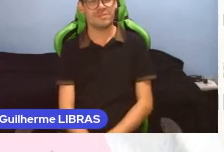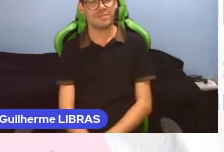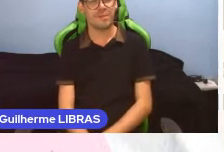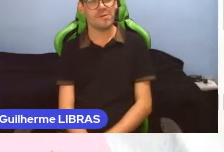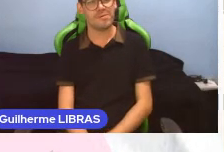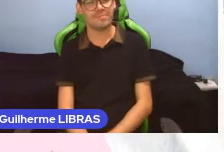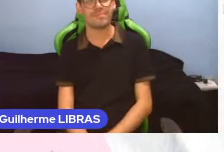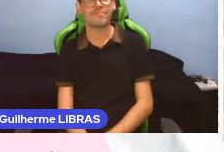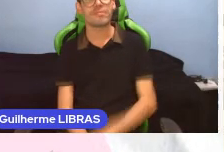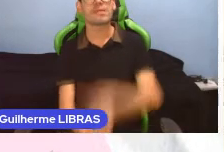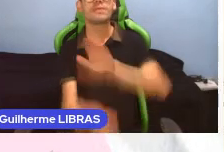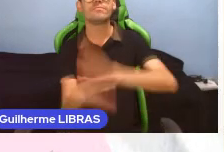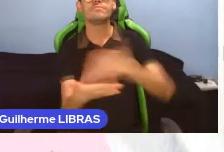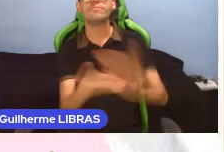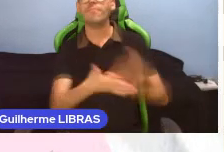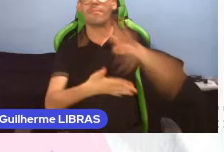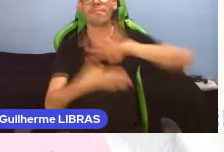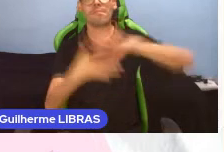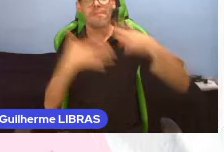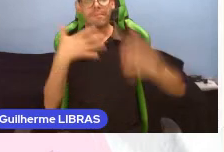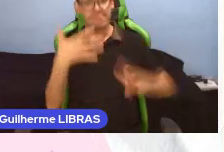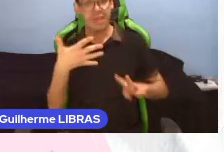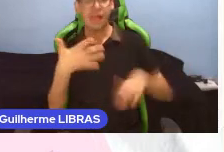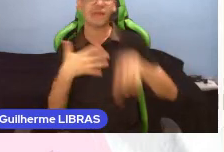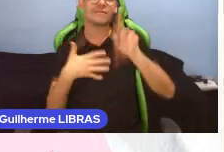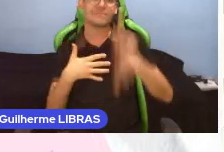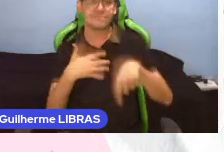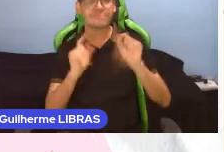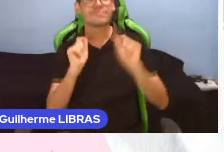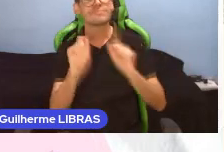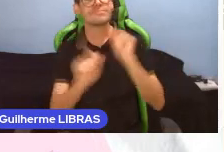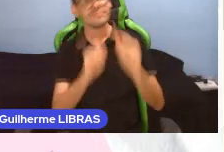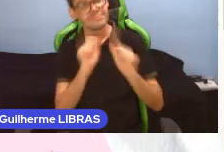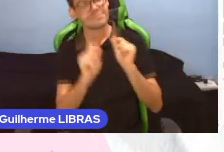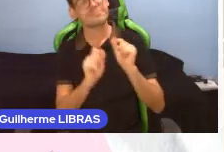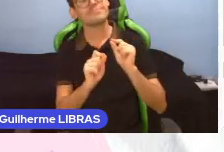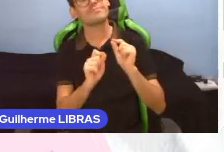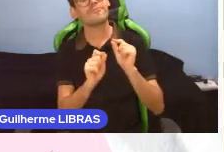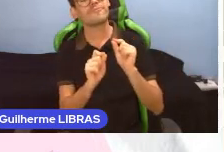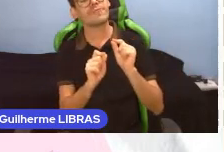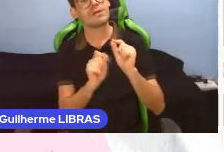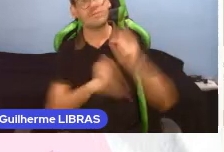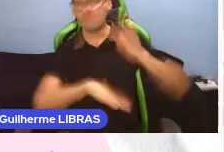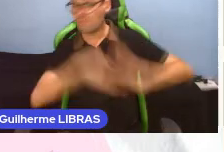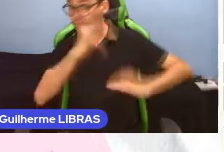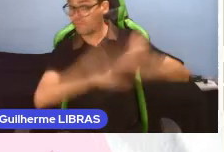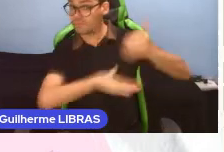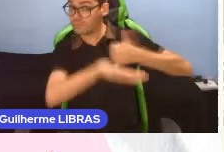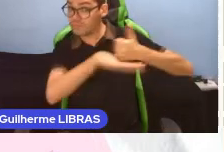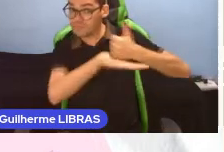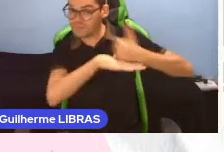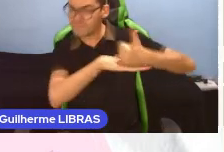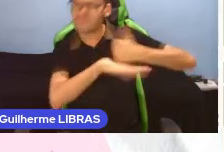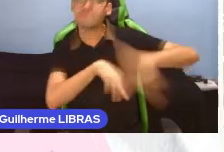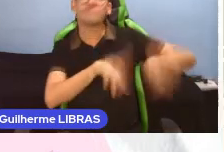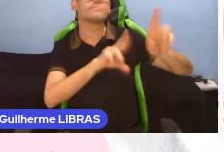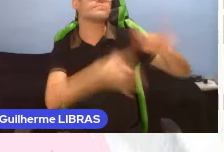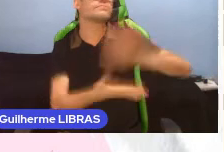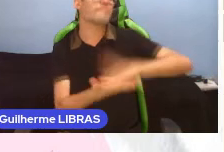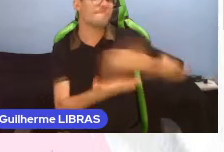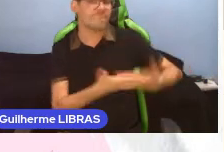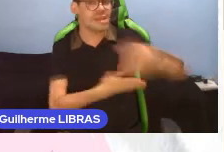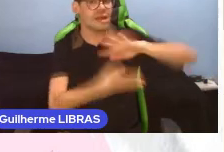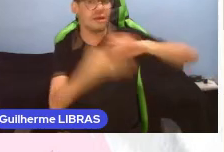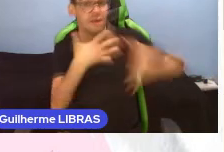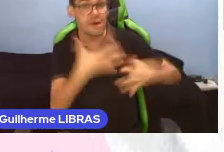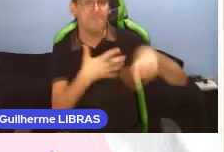Interpretação em libras. É uma acessibilidade em libras. O profissional responsável pela interpretação em libras é o